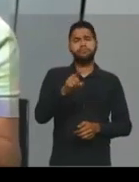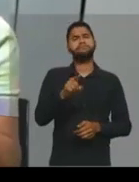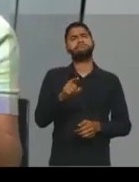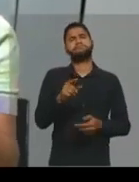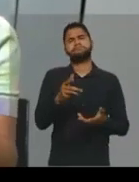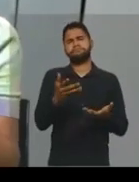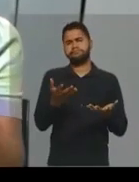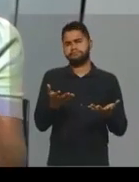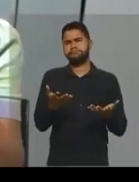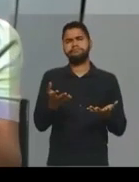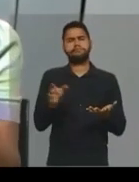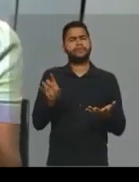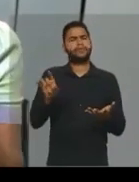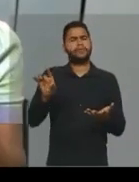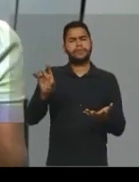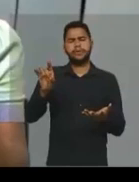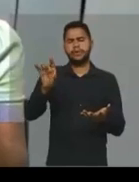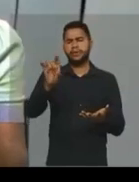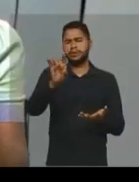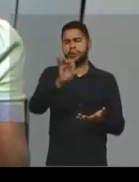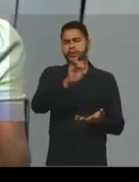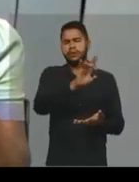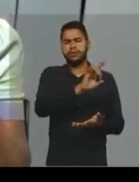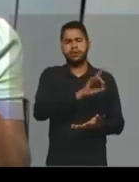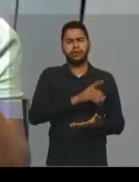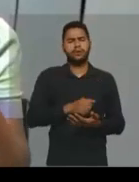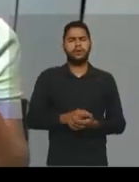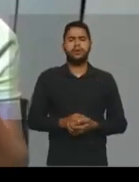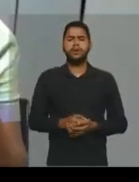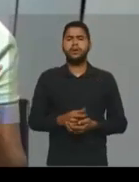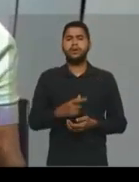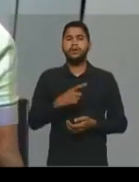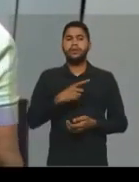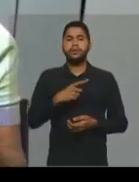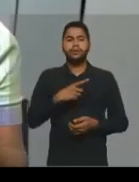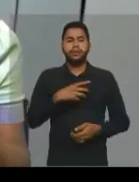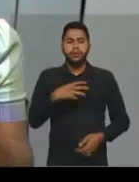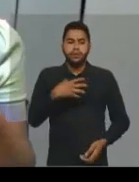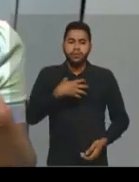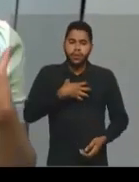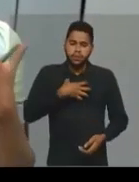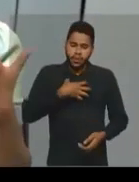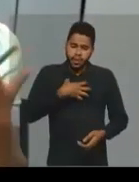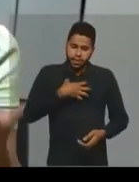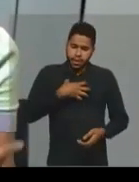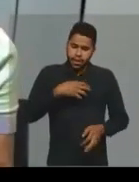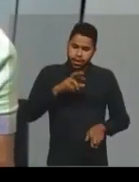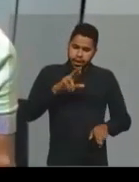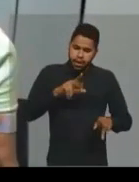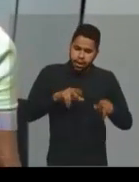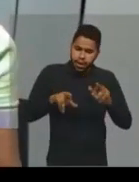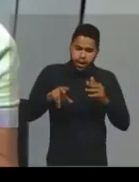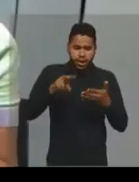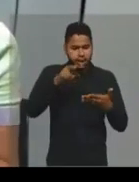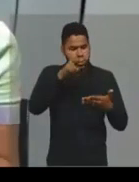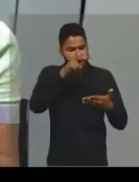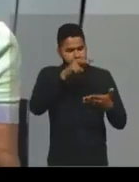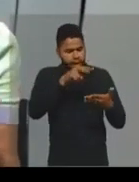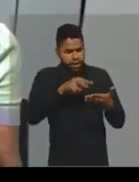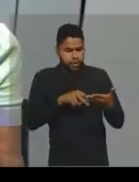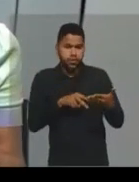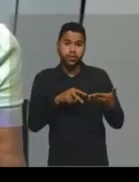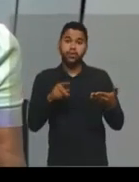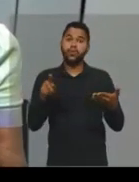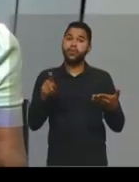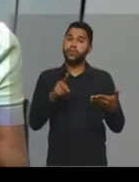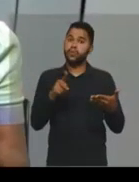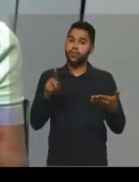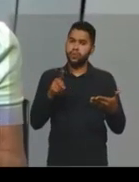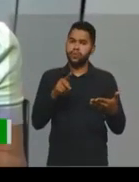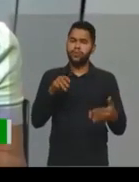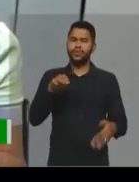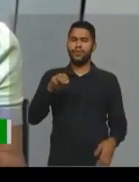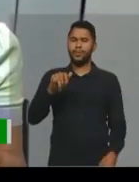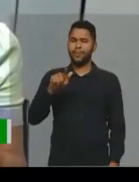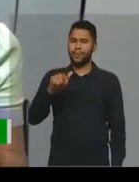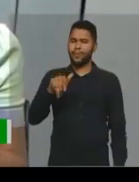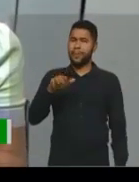claro, cada um tem uma maneira, tanto na leitura, o professor falou aqui muito